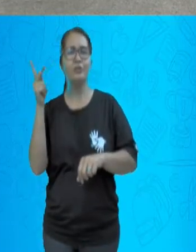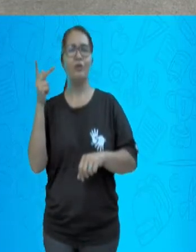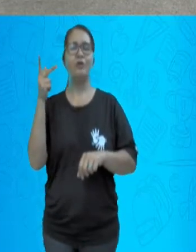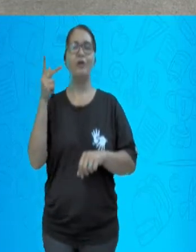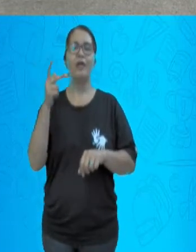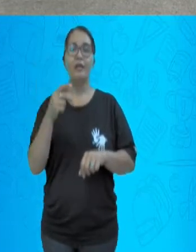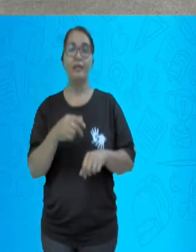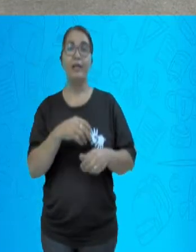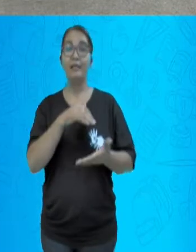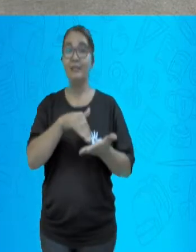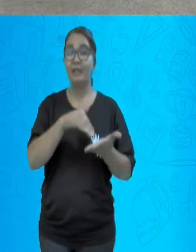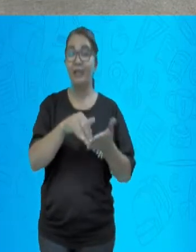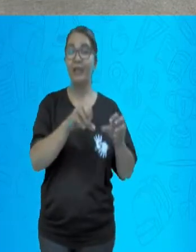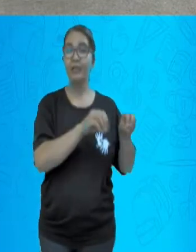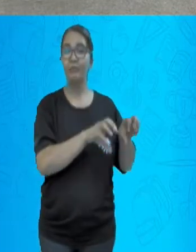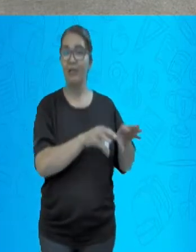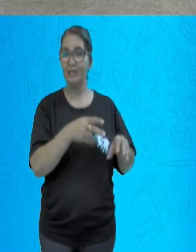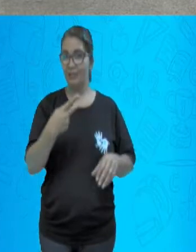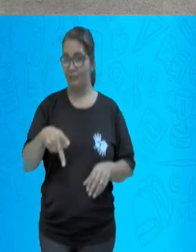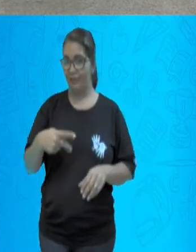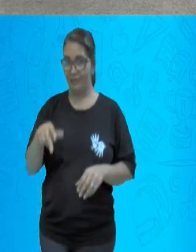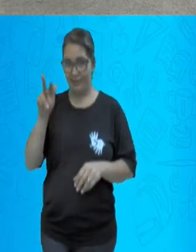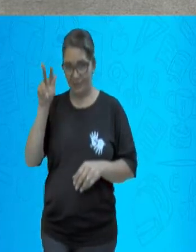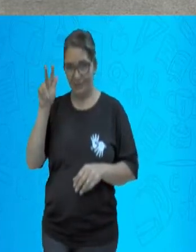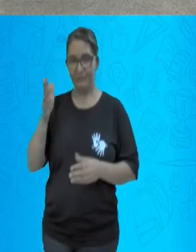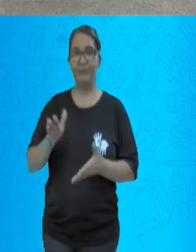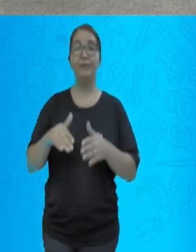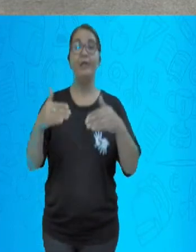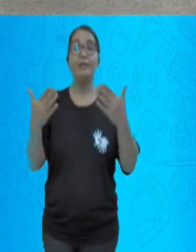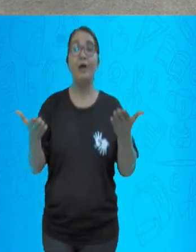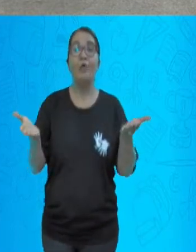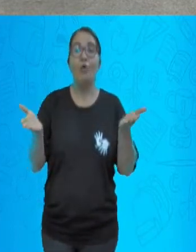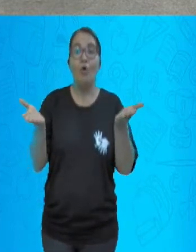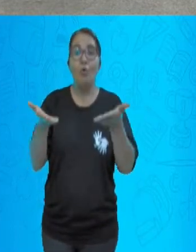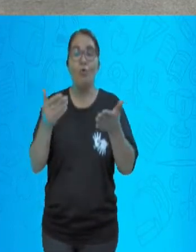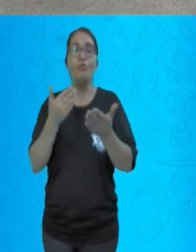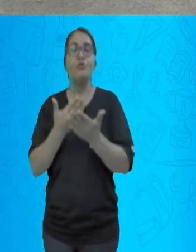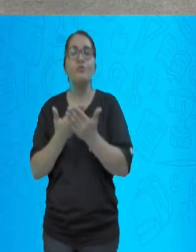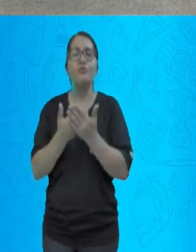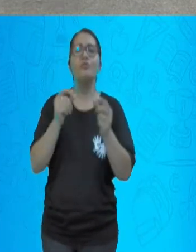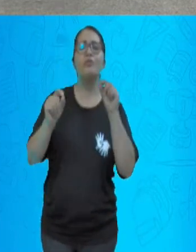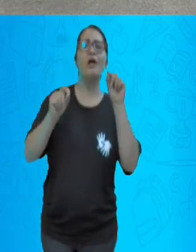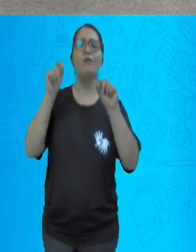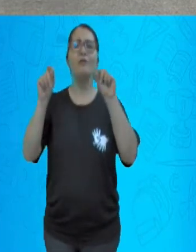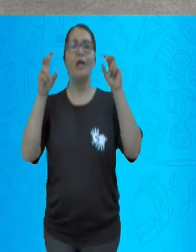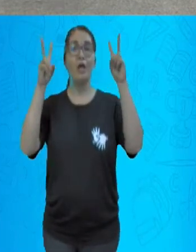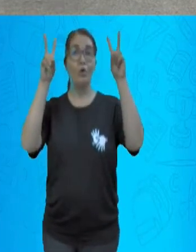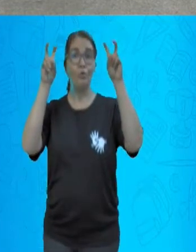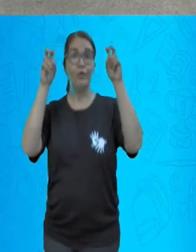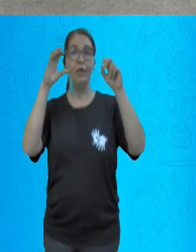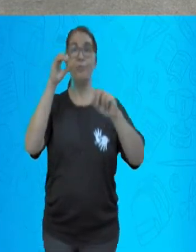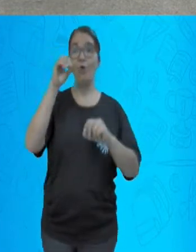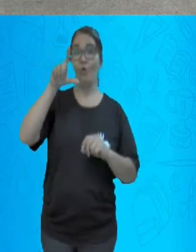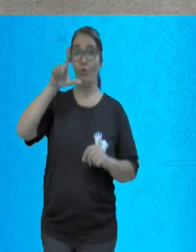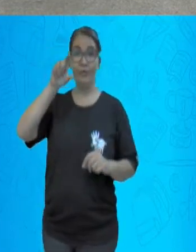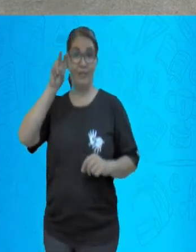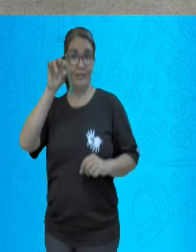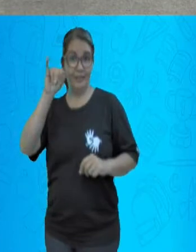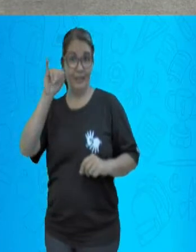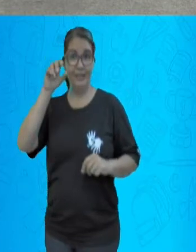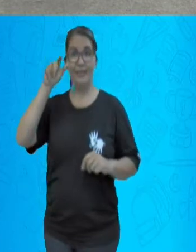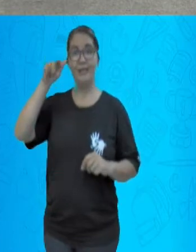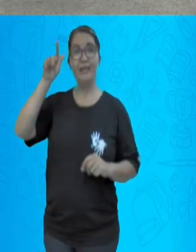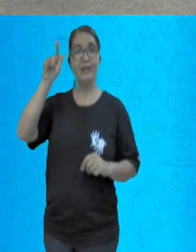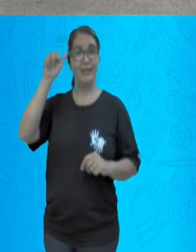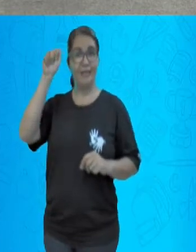tratado na aula de hoje é oligarquia. Vamos entender melhor esse sistema oligárquico. O que